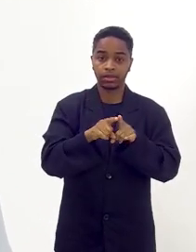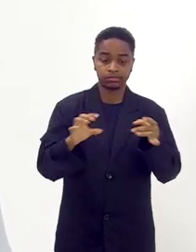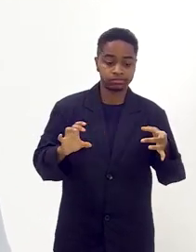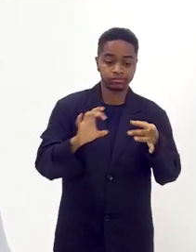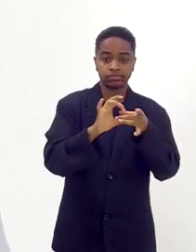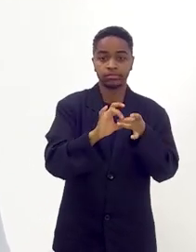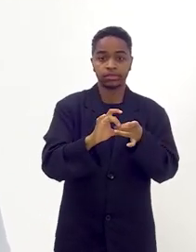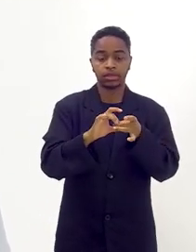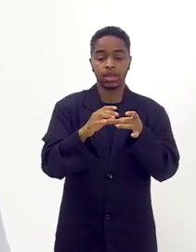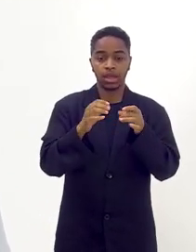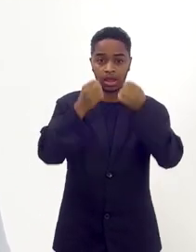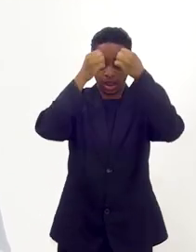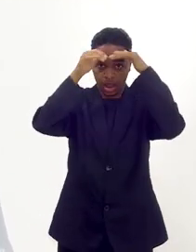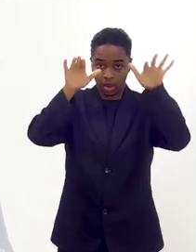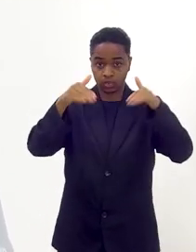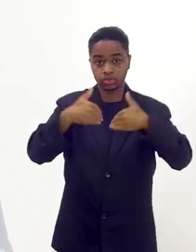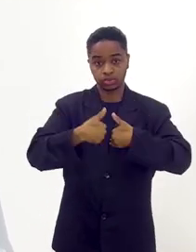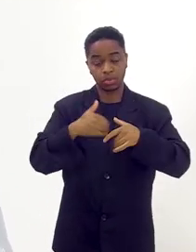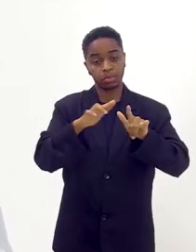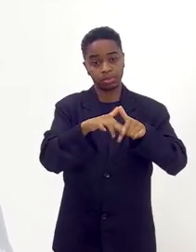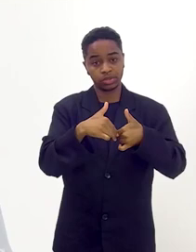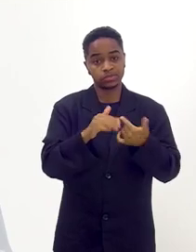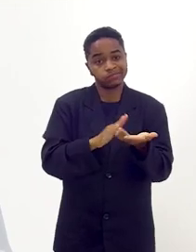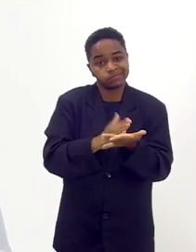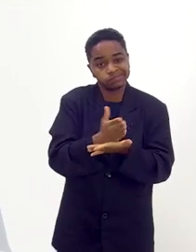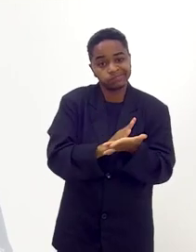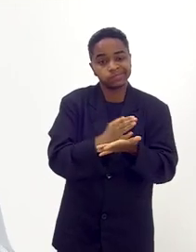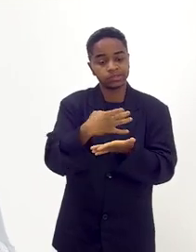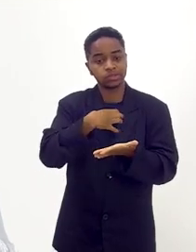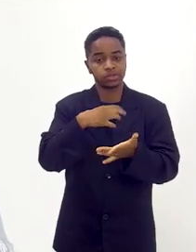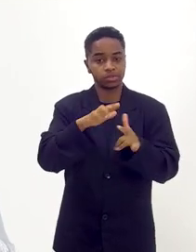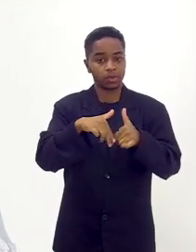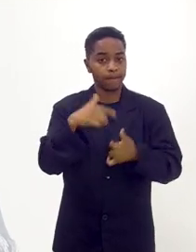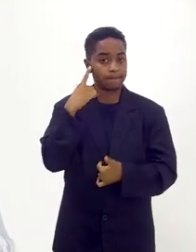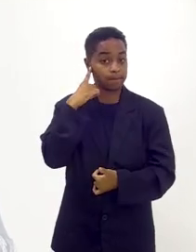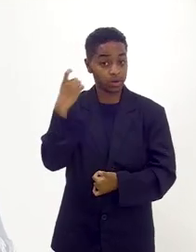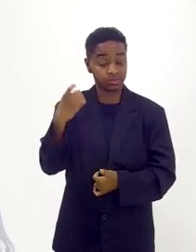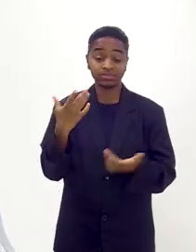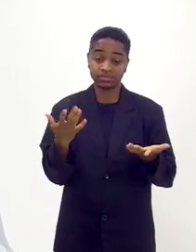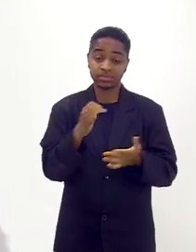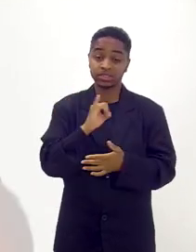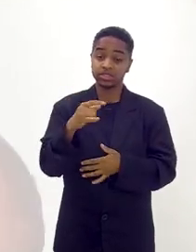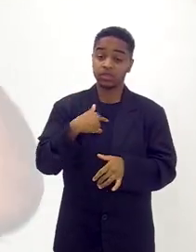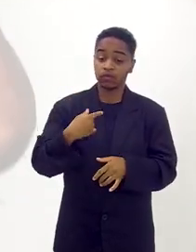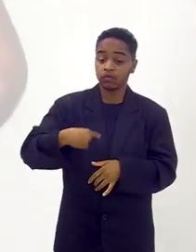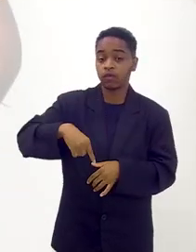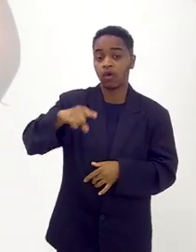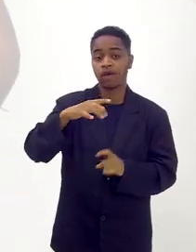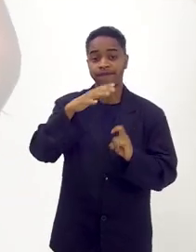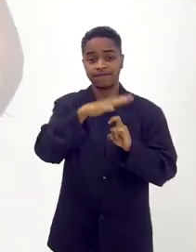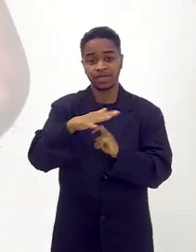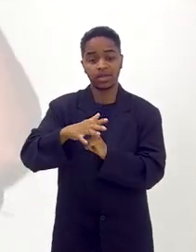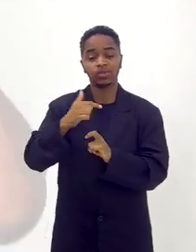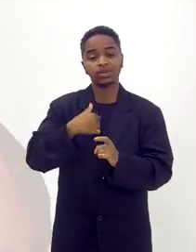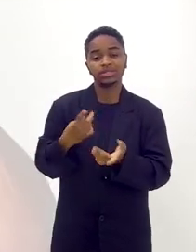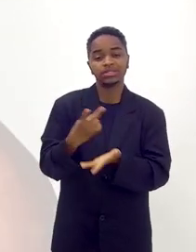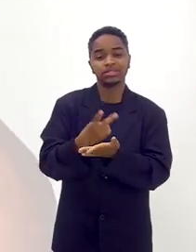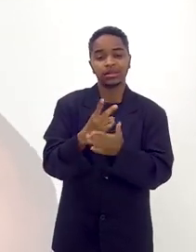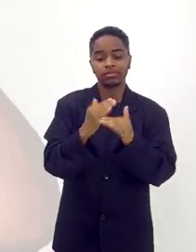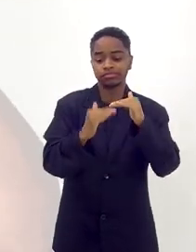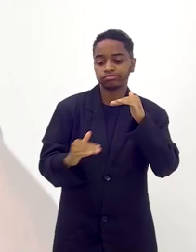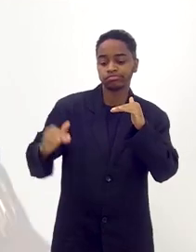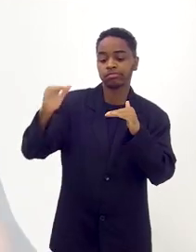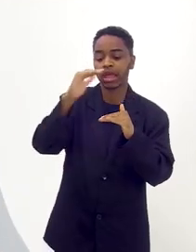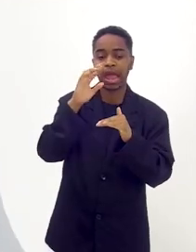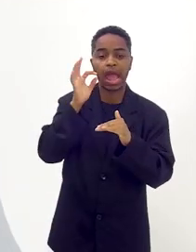um espectro de autismo. Então, por isso, o barulho me incomoda tanto. Então, quando eu estou na feira, eu sempre fico no andar de cima e